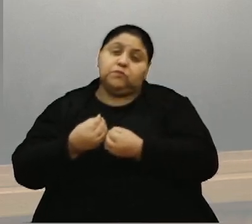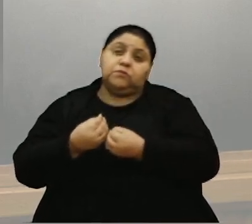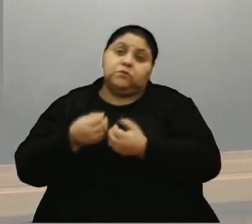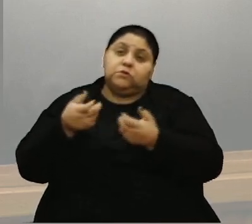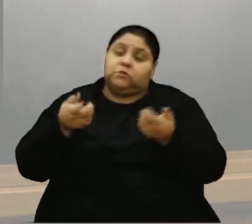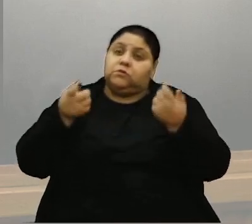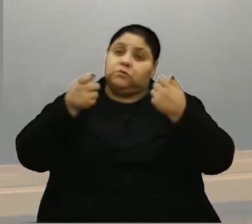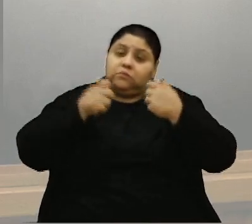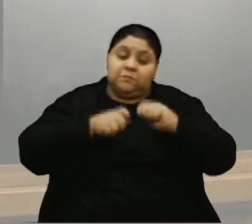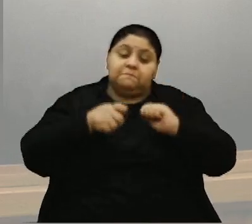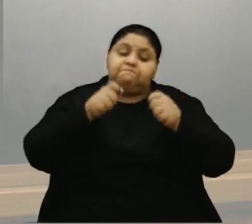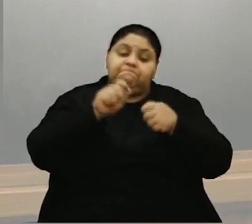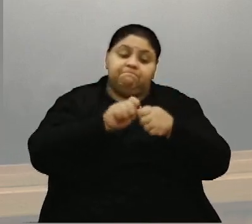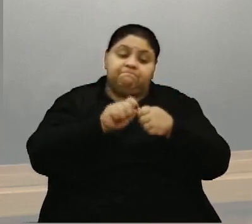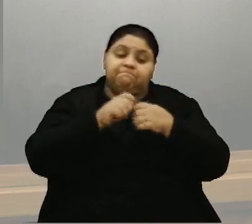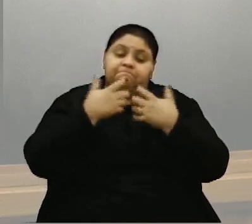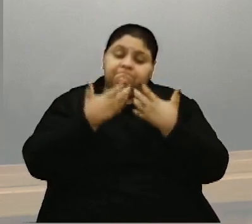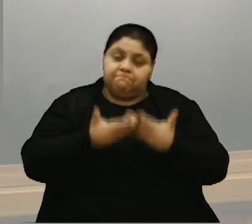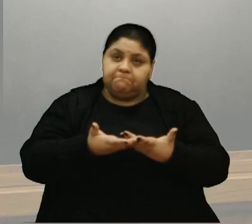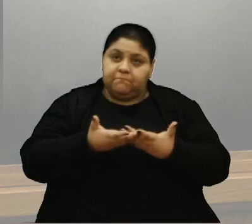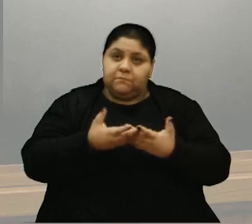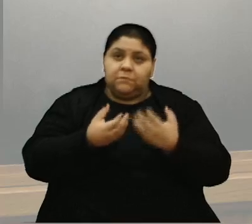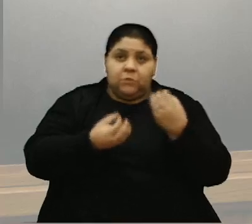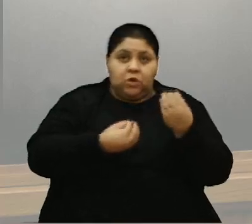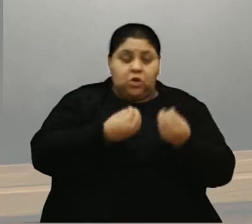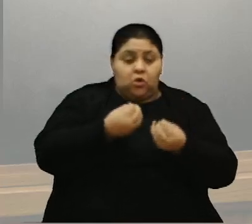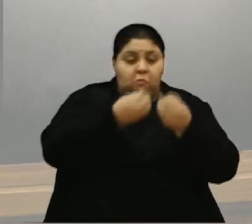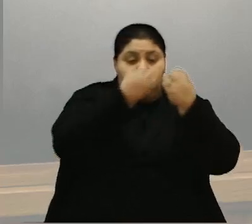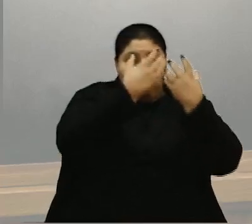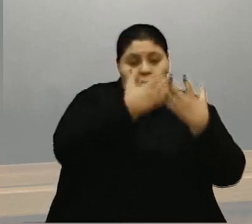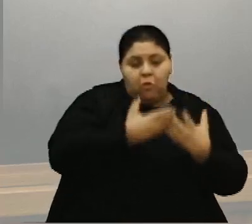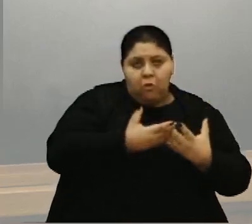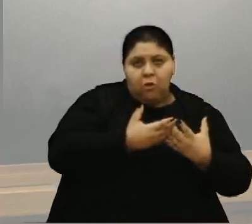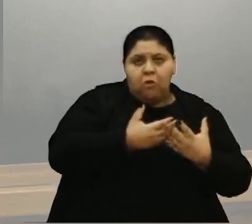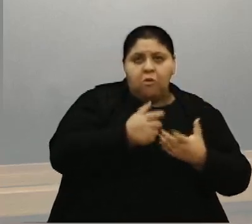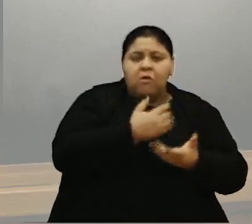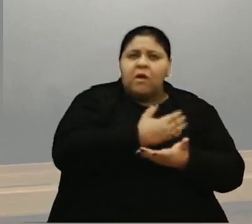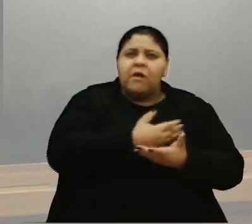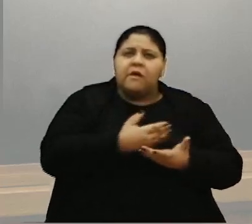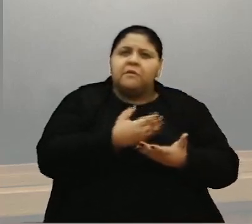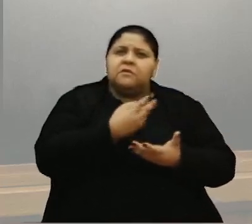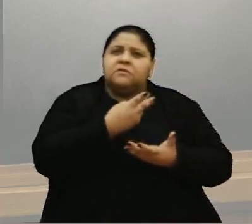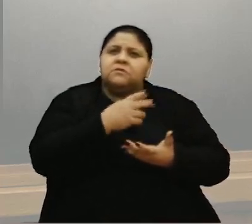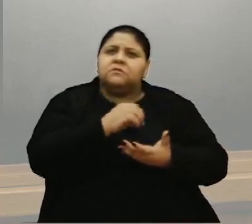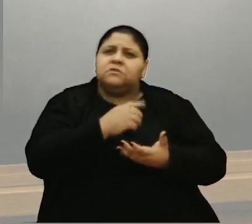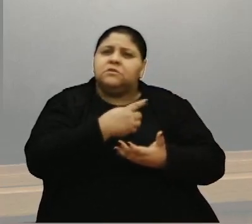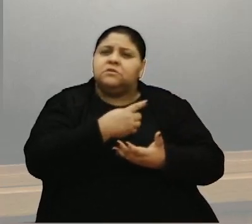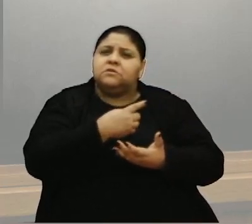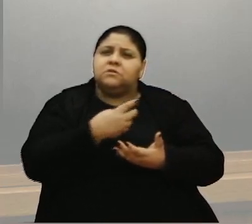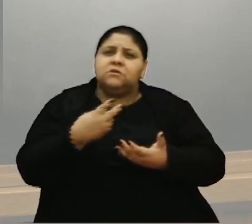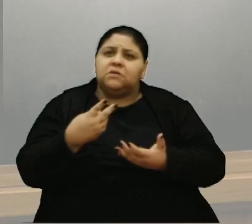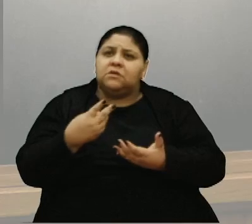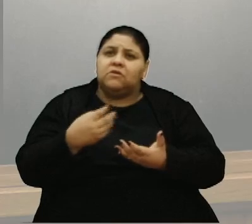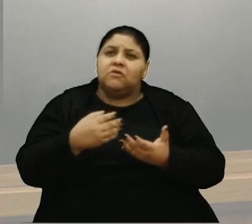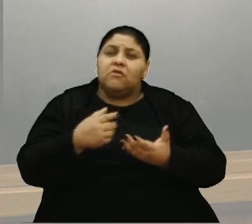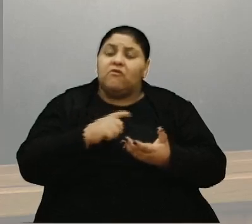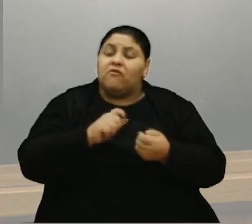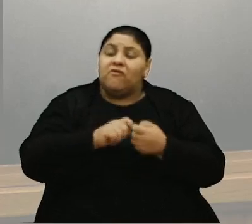precisam ser feitas. Como foi colocado aqui, desde 2013, que não foi feito nada.